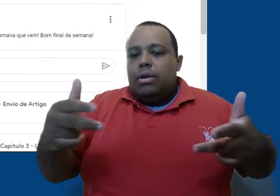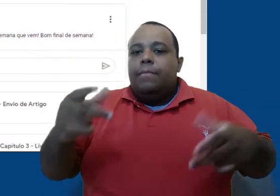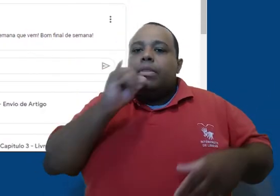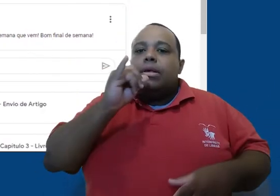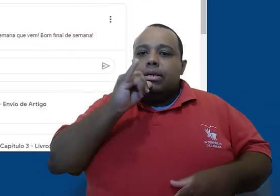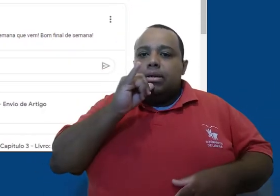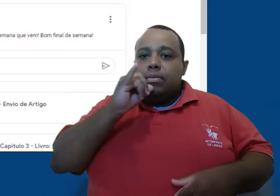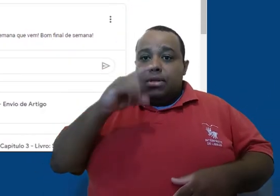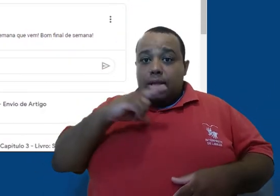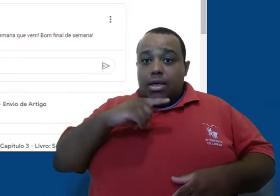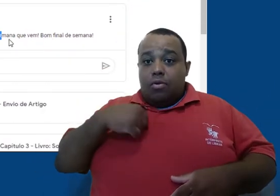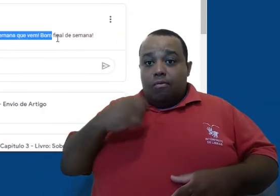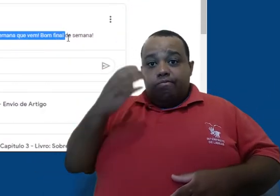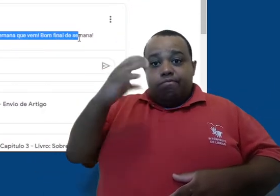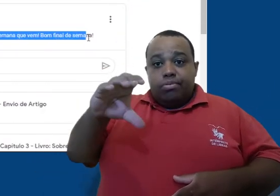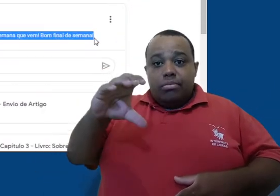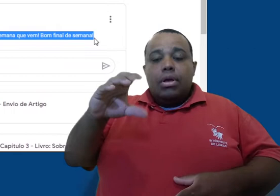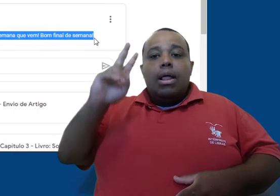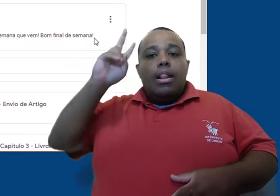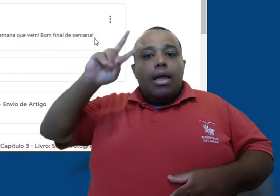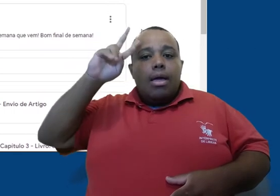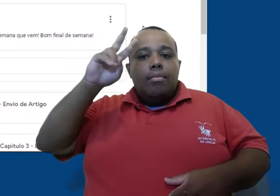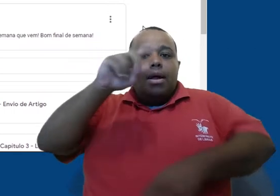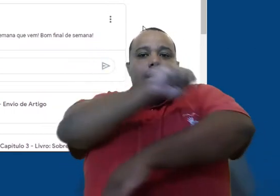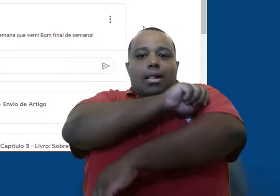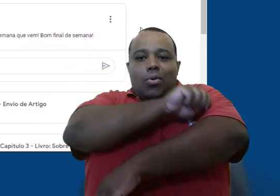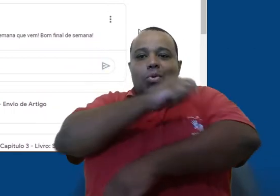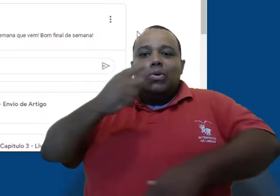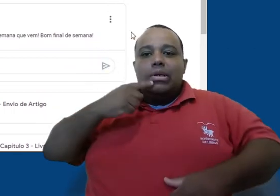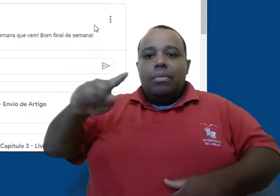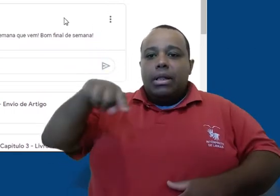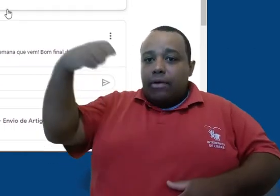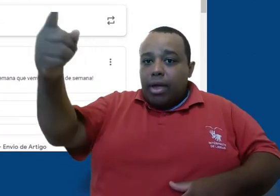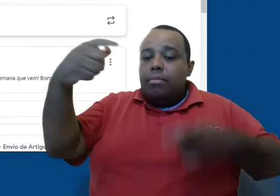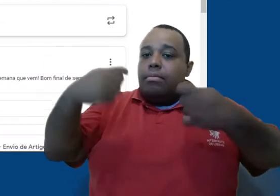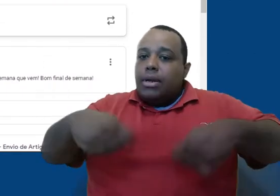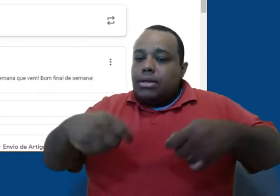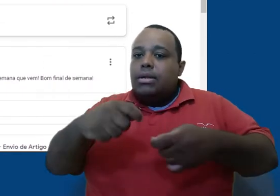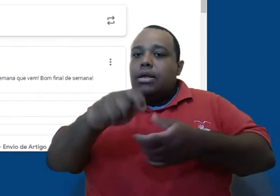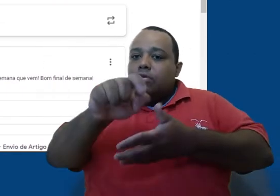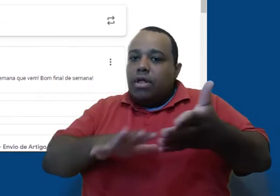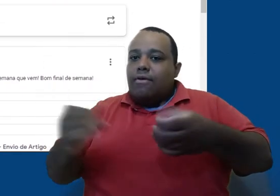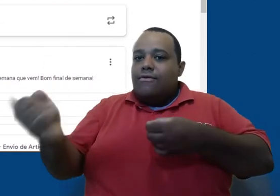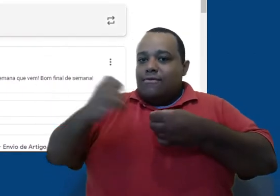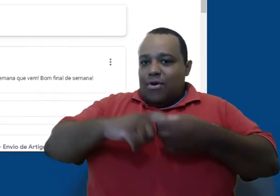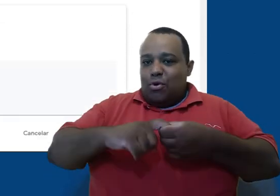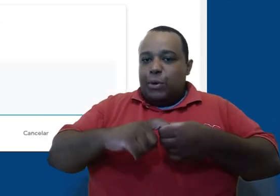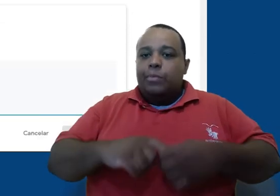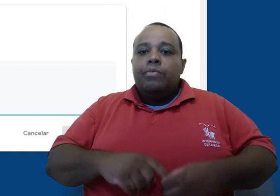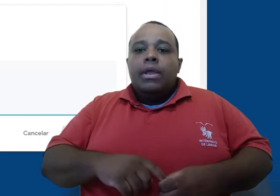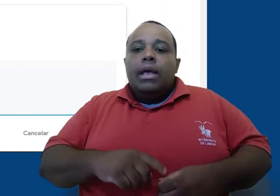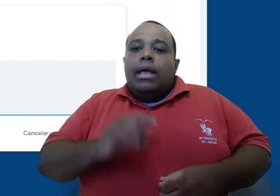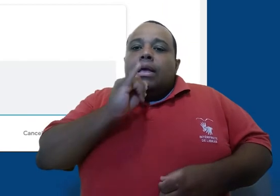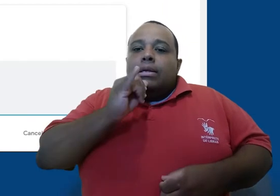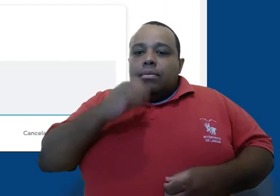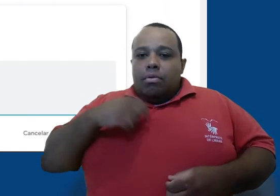fiz recentemente, lembrando os alunos da nossa entrega de trabalho na próxima semana. Nessa caixa de texto que você queria a postagem, se clicarmos nela,